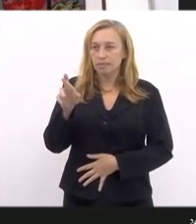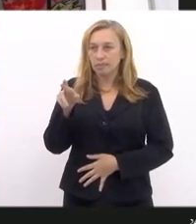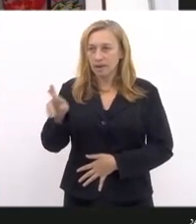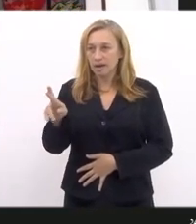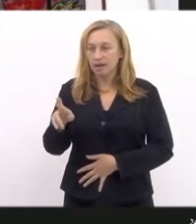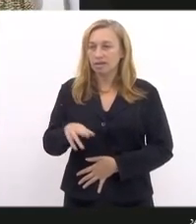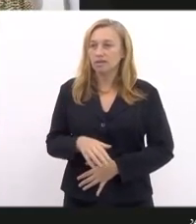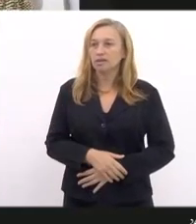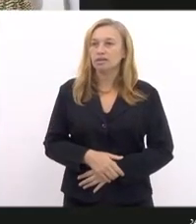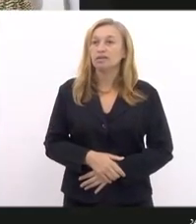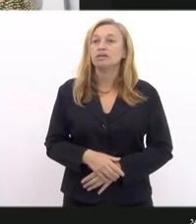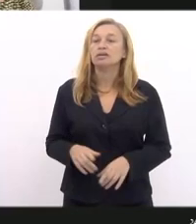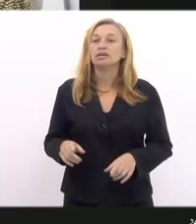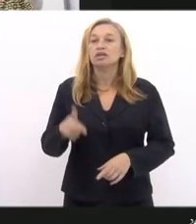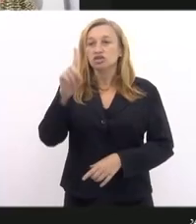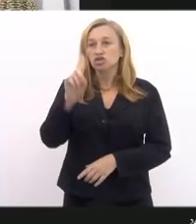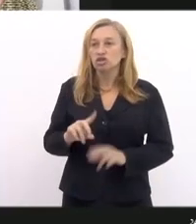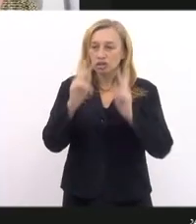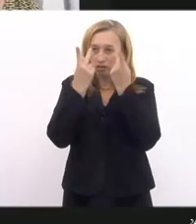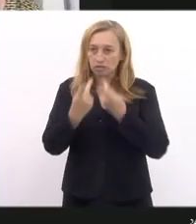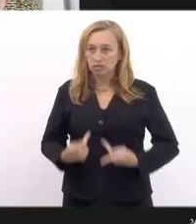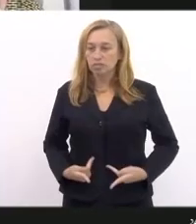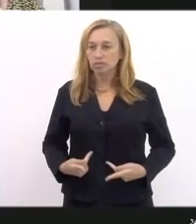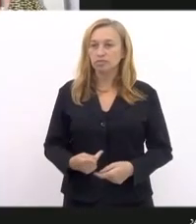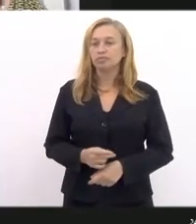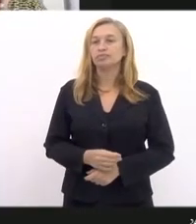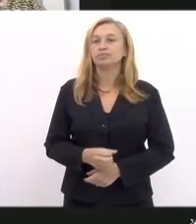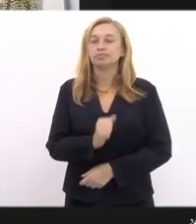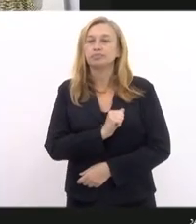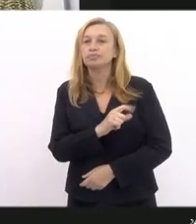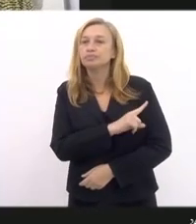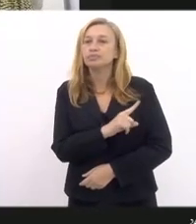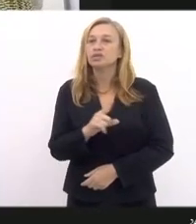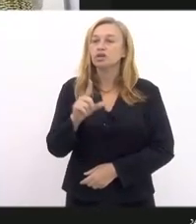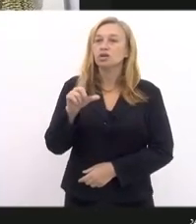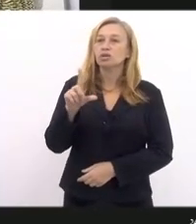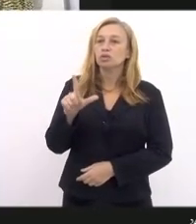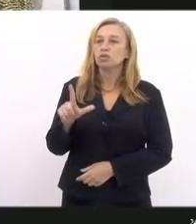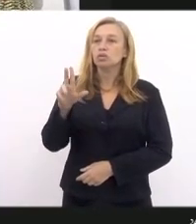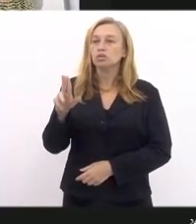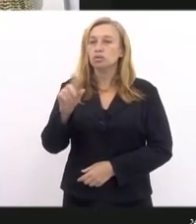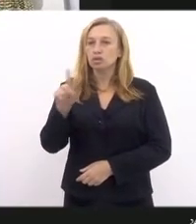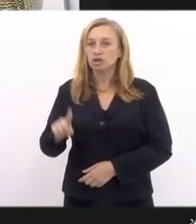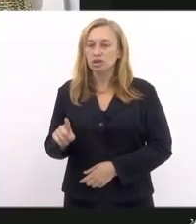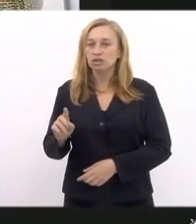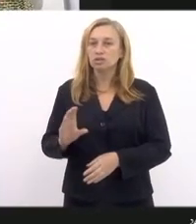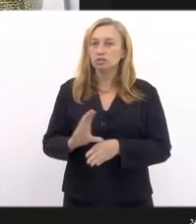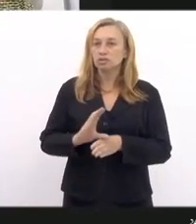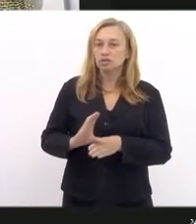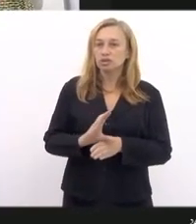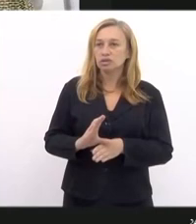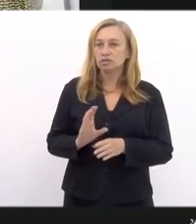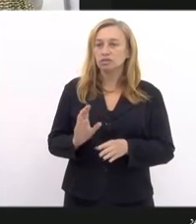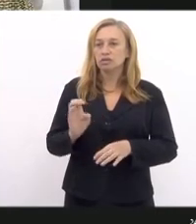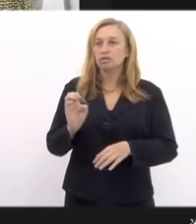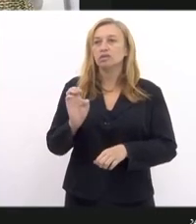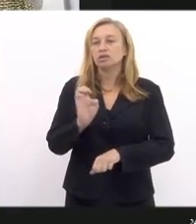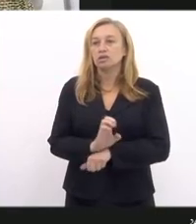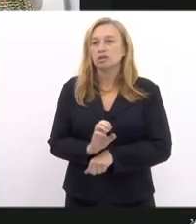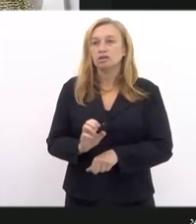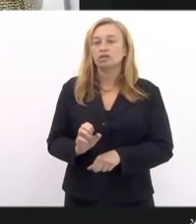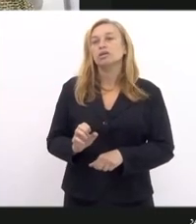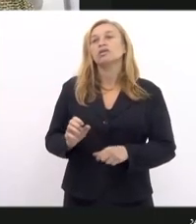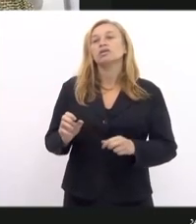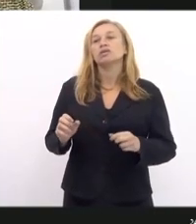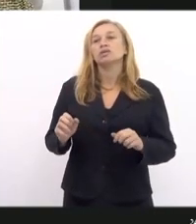Josemar, ele é Direitos Humanos de São Gonçalo. E o Luiz Oliveira é do Conselho Estadual de Direitos Negros. Mas eu